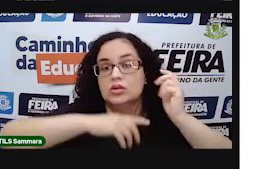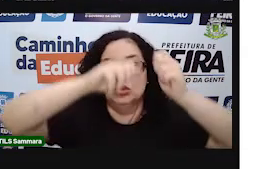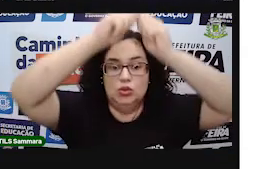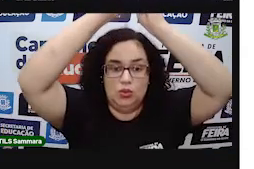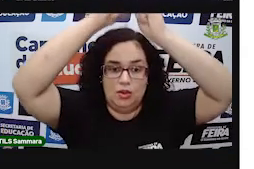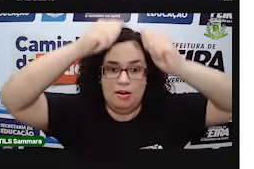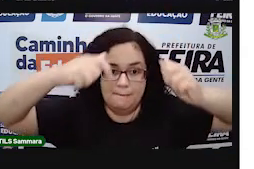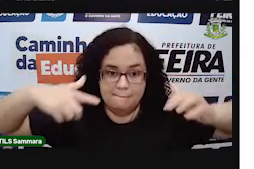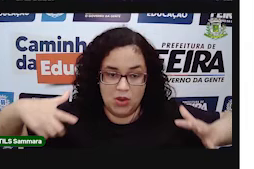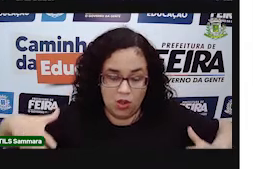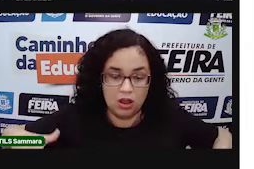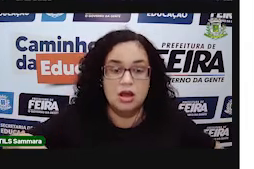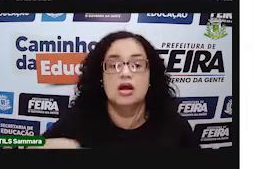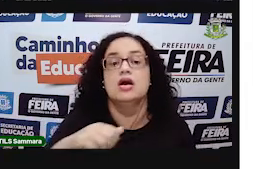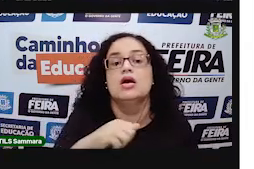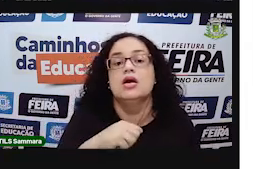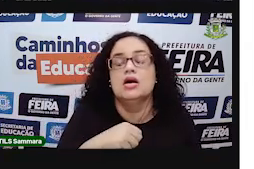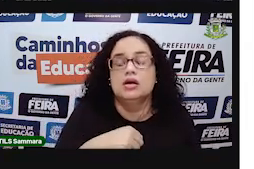tem nas pirâmides do Egito?